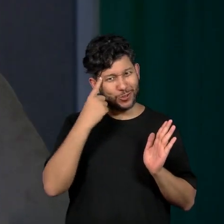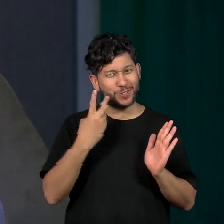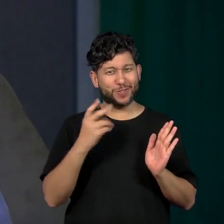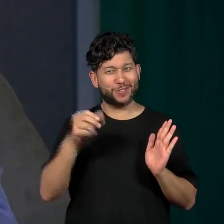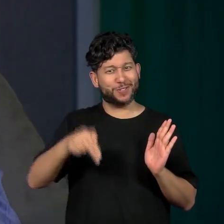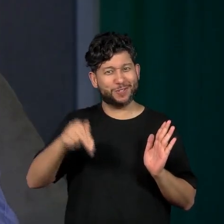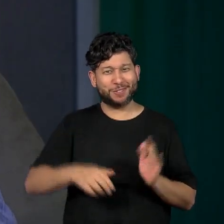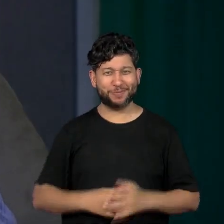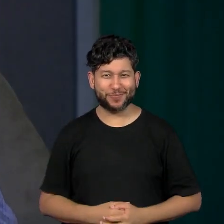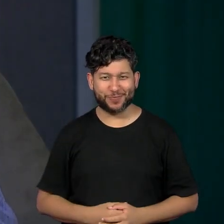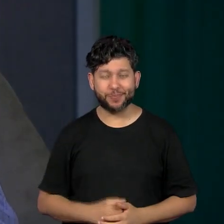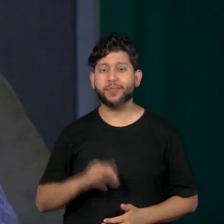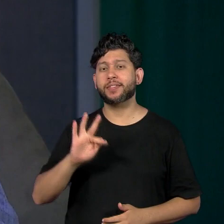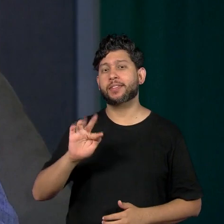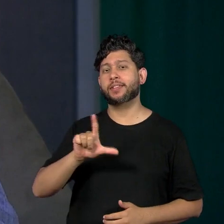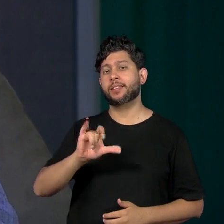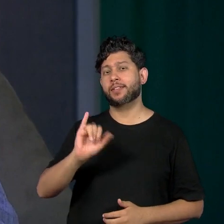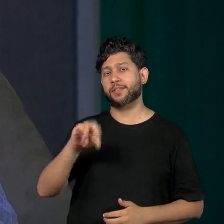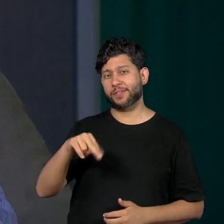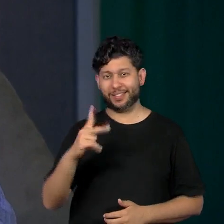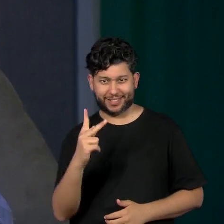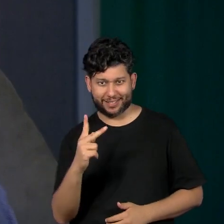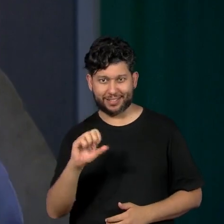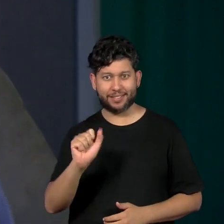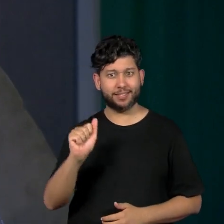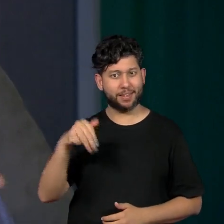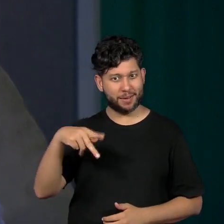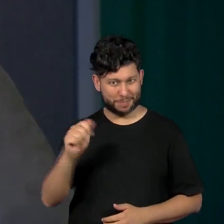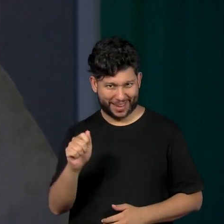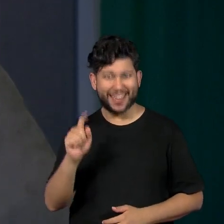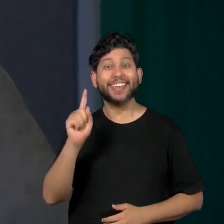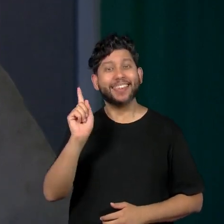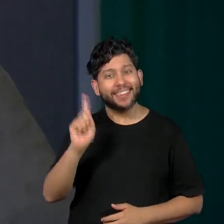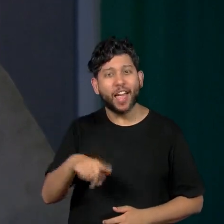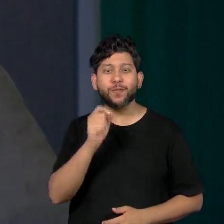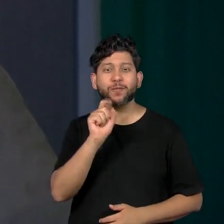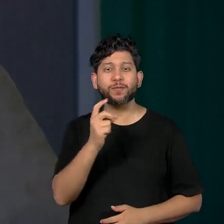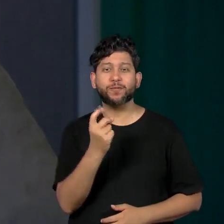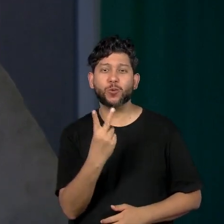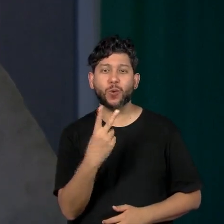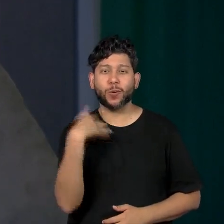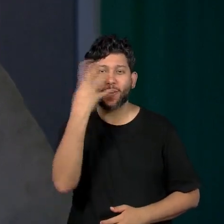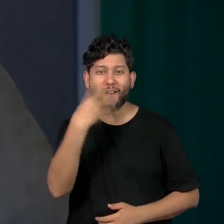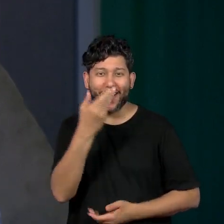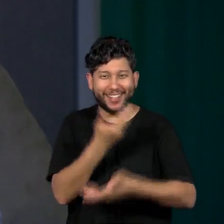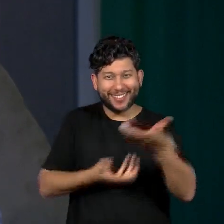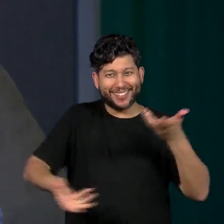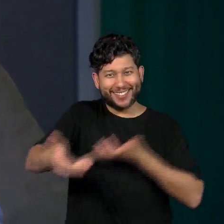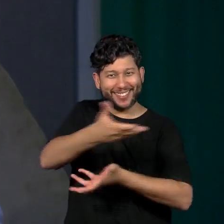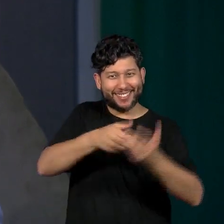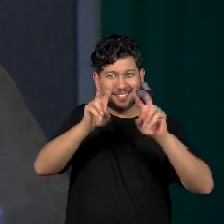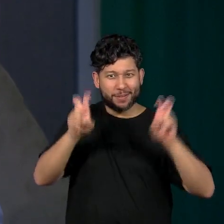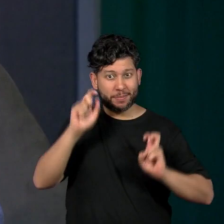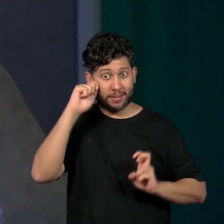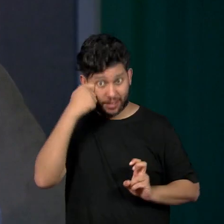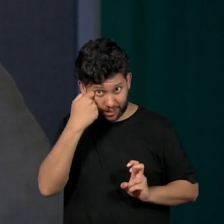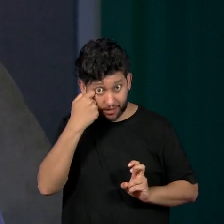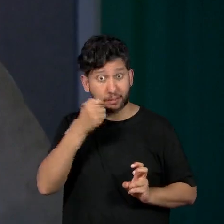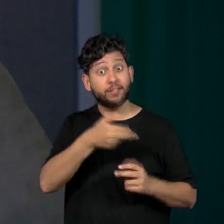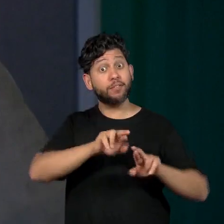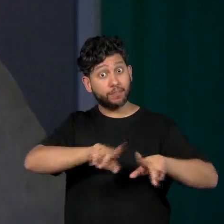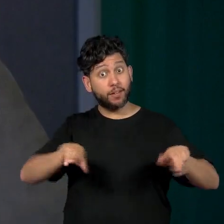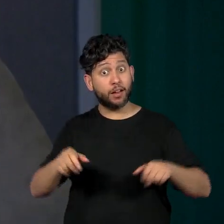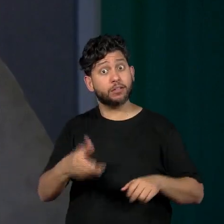Flinx Sampa, que faz parte da virada da consciência negra e que é repleta de eventos e ações que valorizam e incluem a população negra.